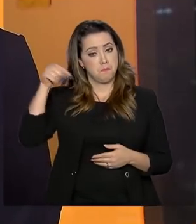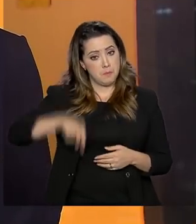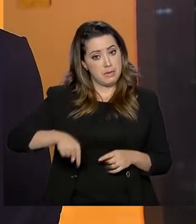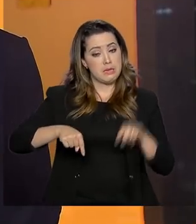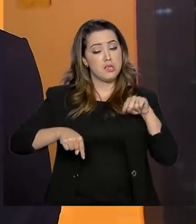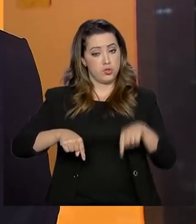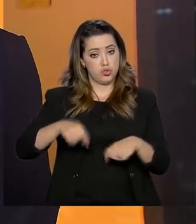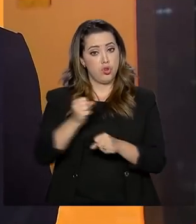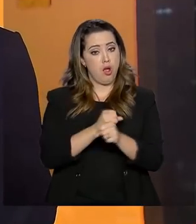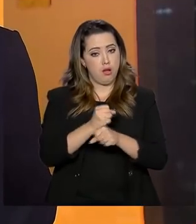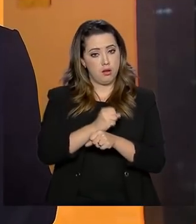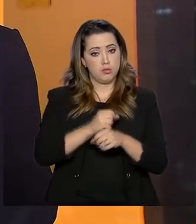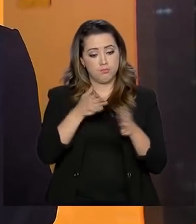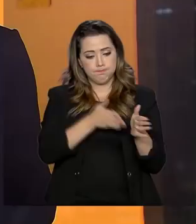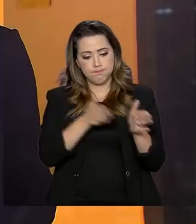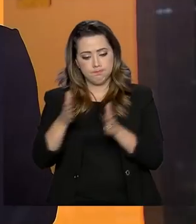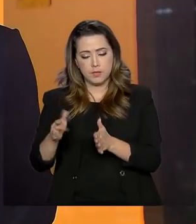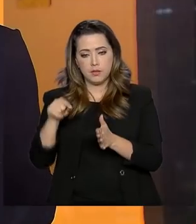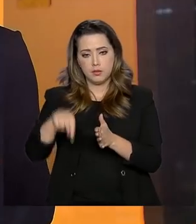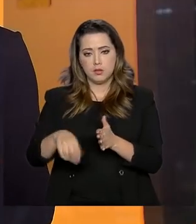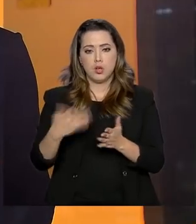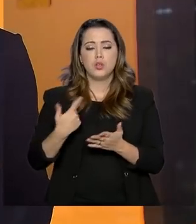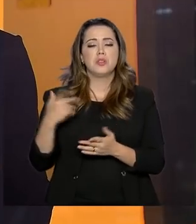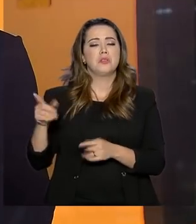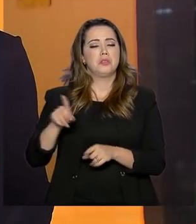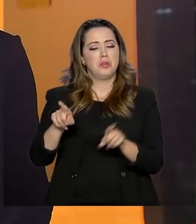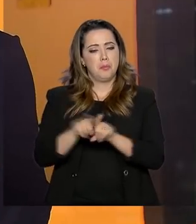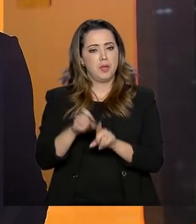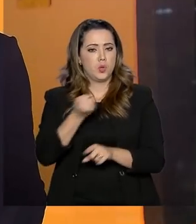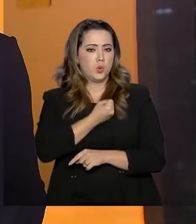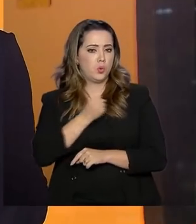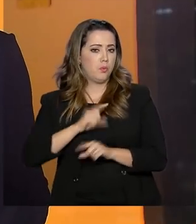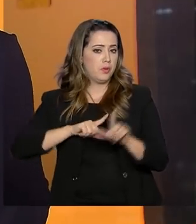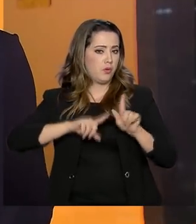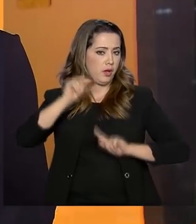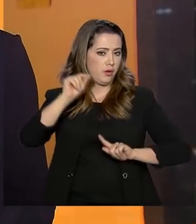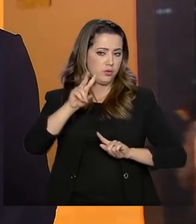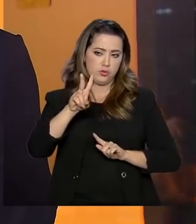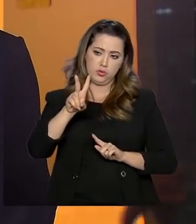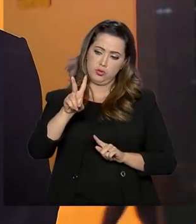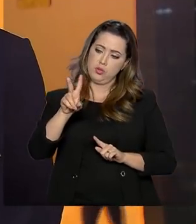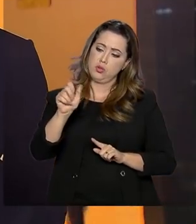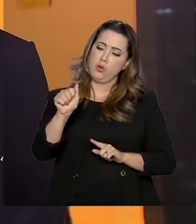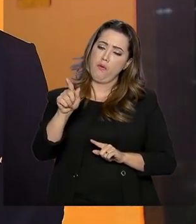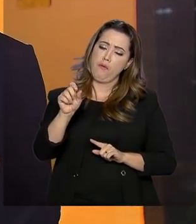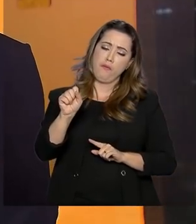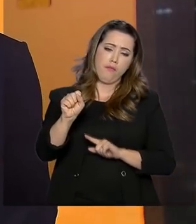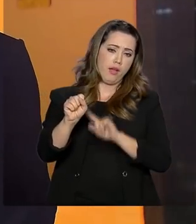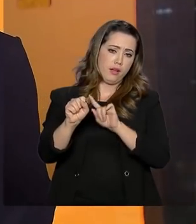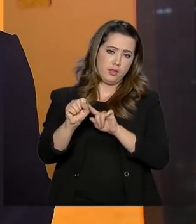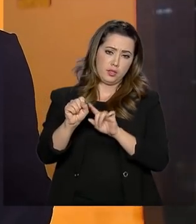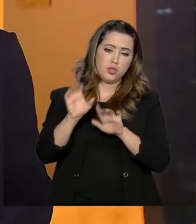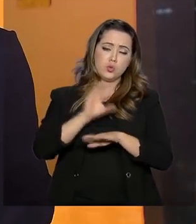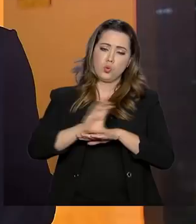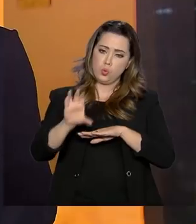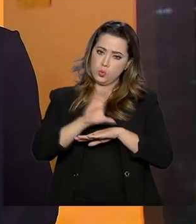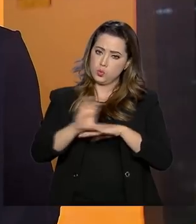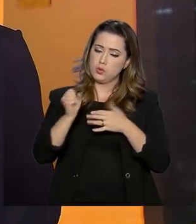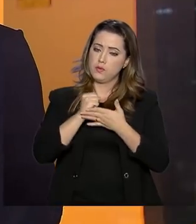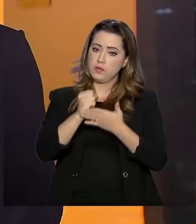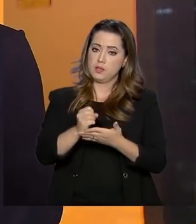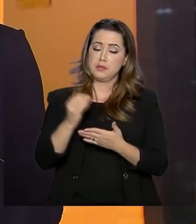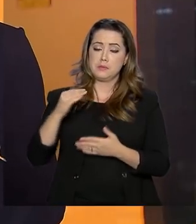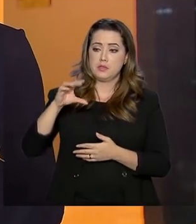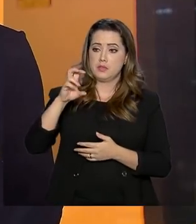edição do SISU, ela tem também um número recorde de vagas e de cursos oferecidos. São mais de 59